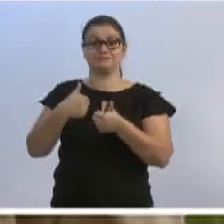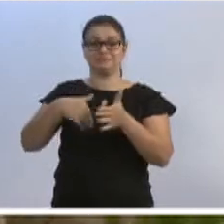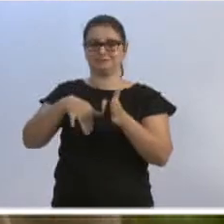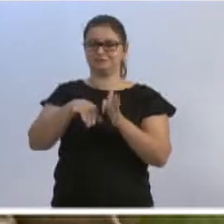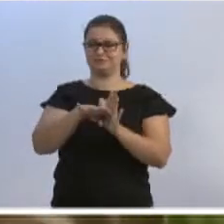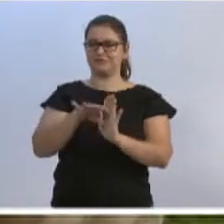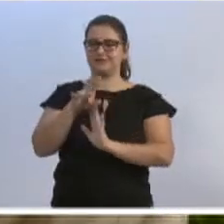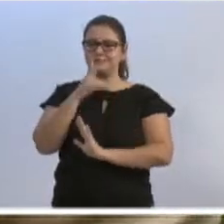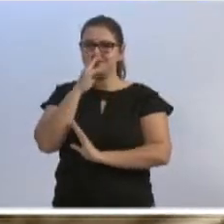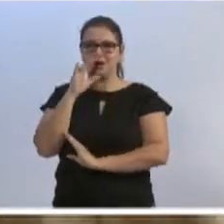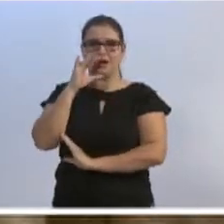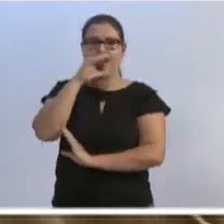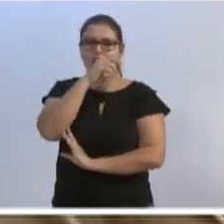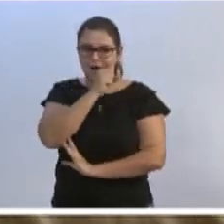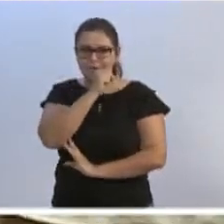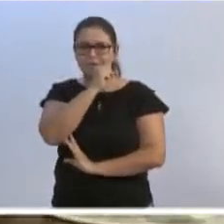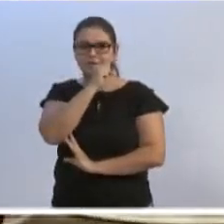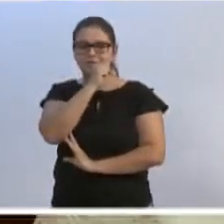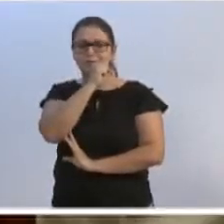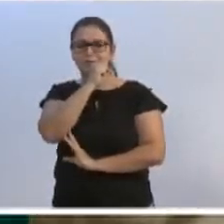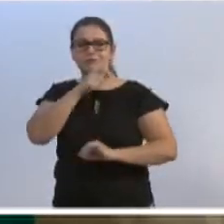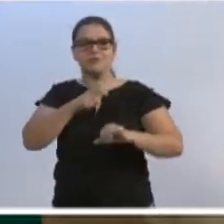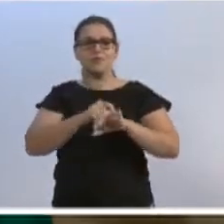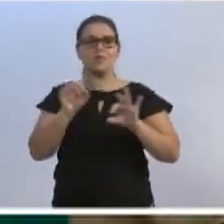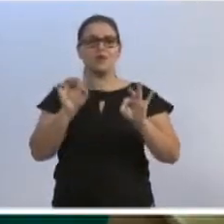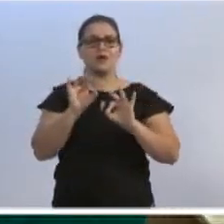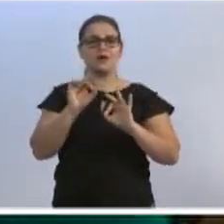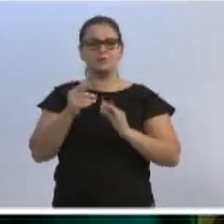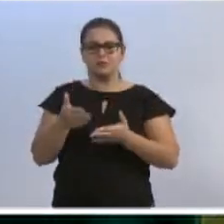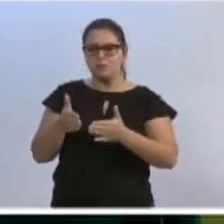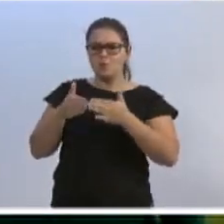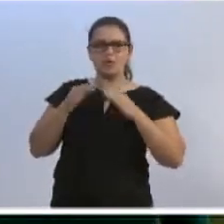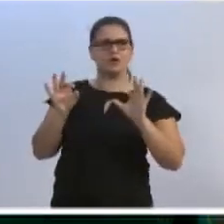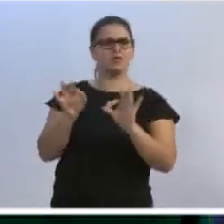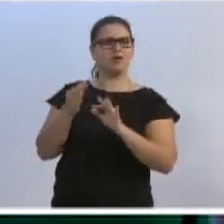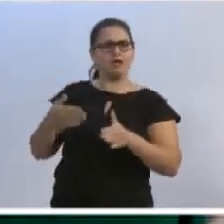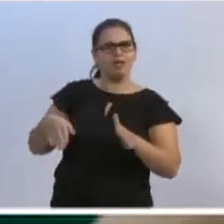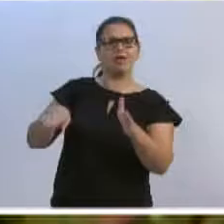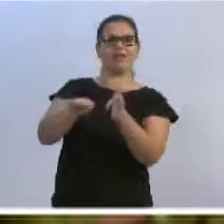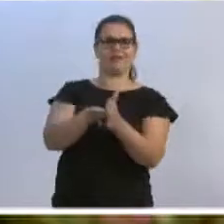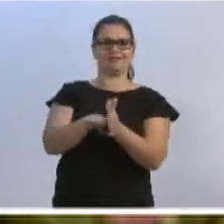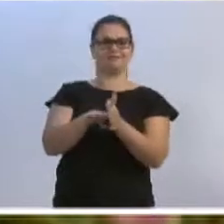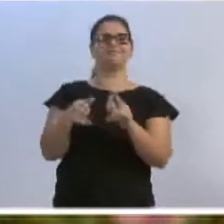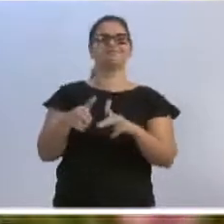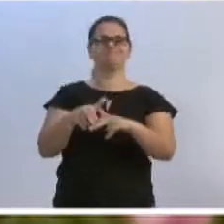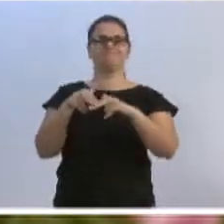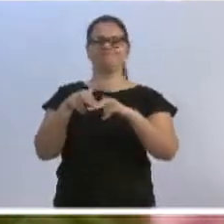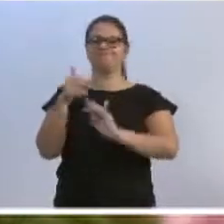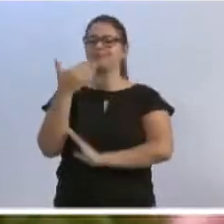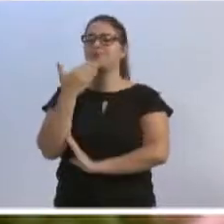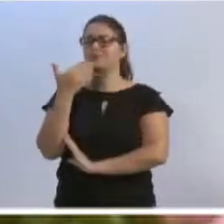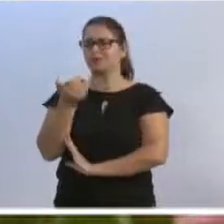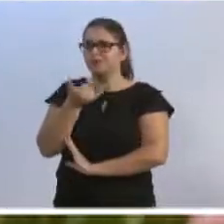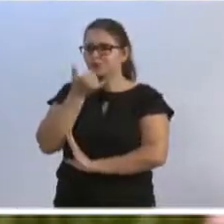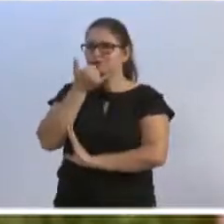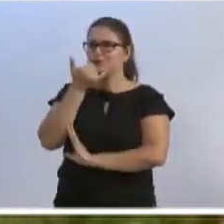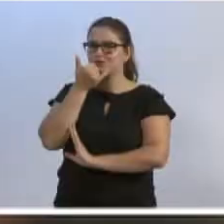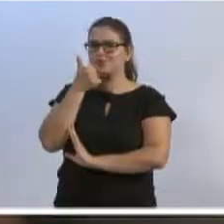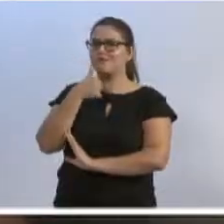assim, meio de repente, do nada, sem pedir licença. E por isso, peço que me desculpe.